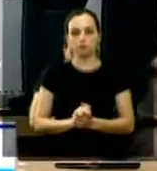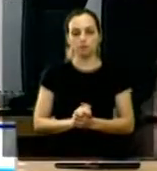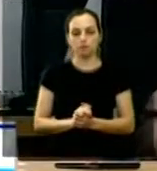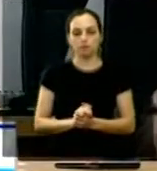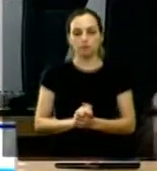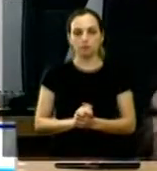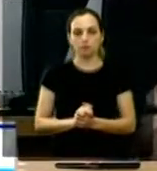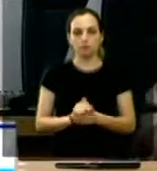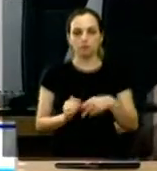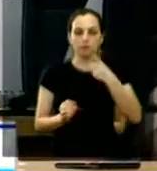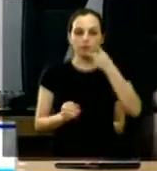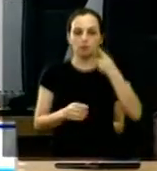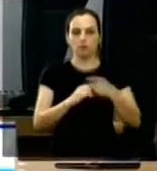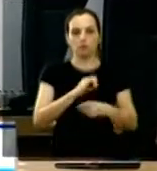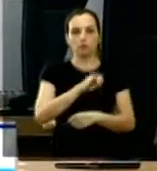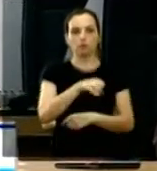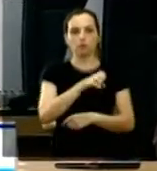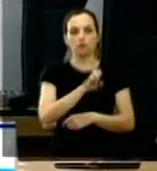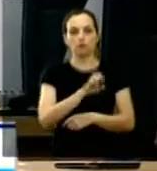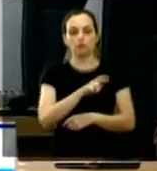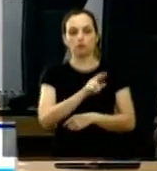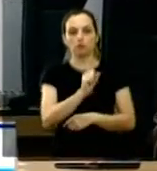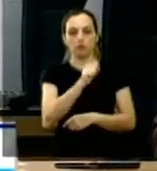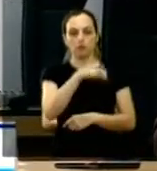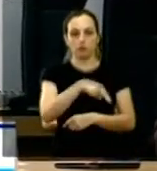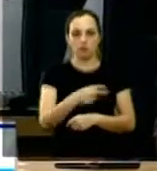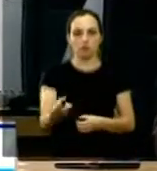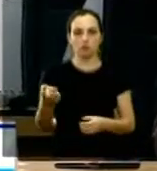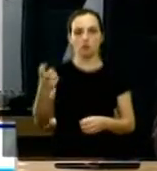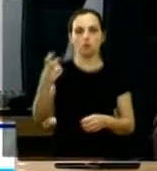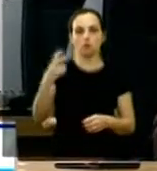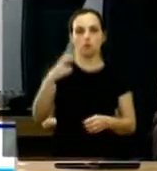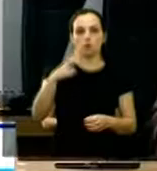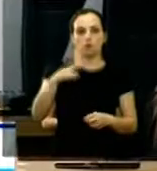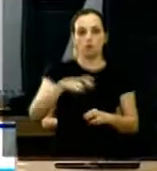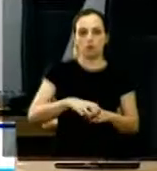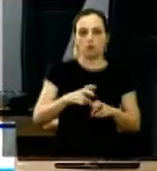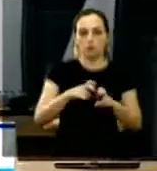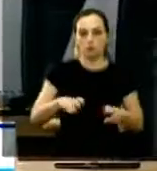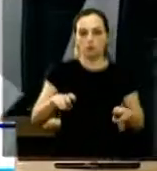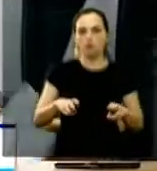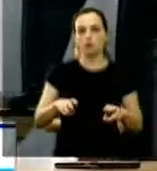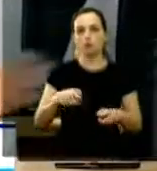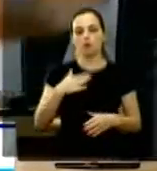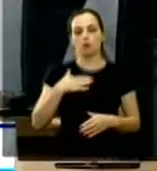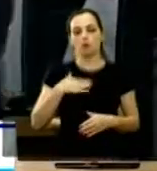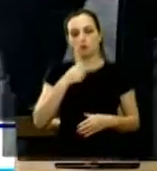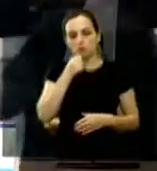vereador Jefferson ajuda assume novamente aqui a presença para eu poder usar a palavra